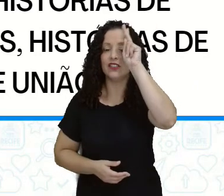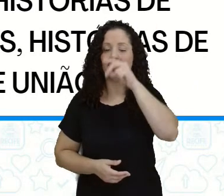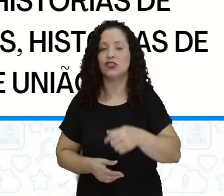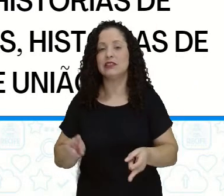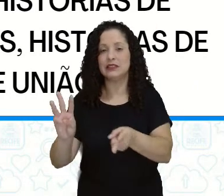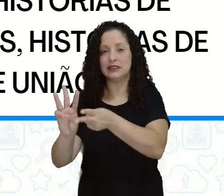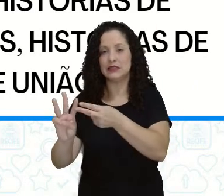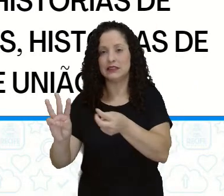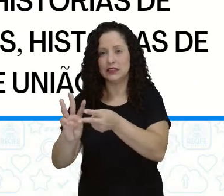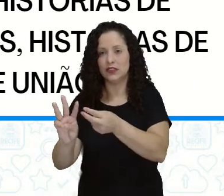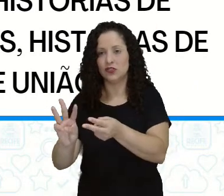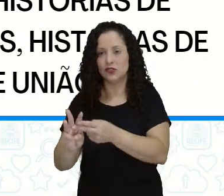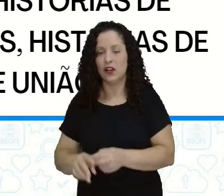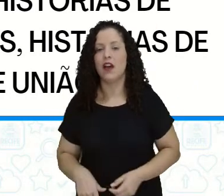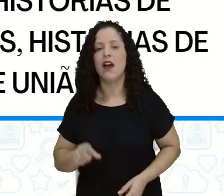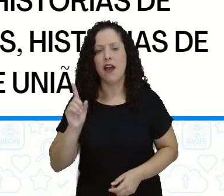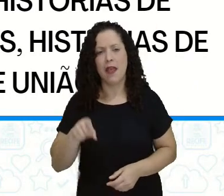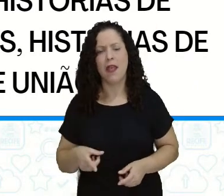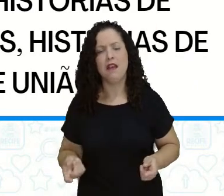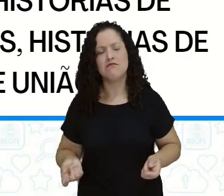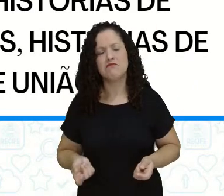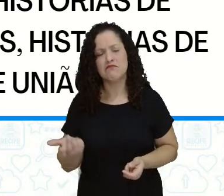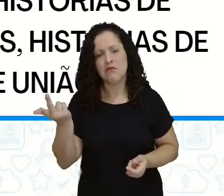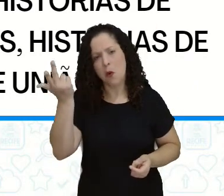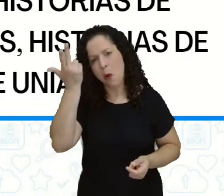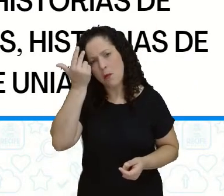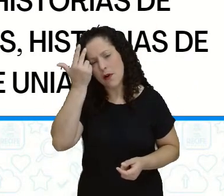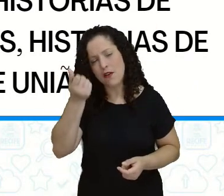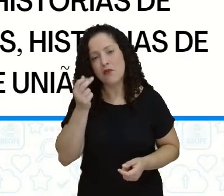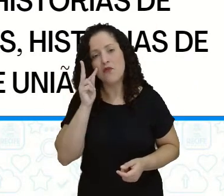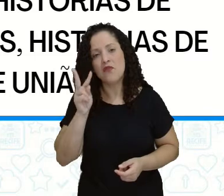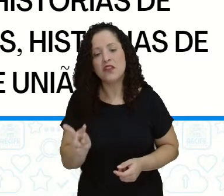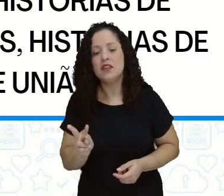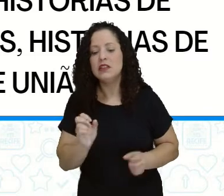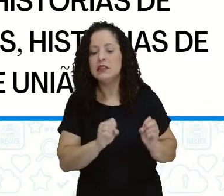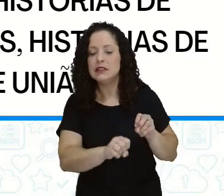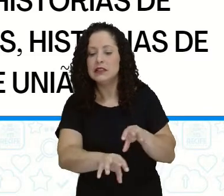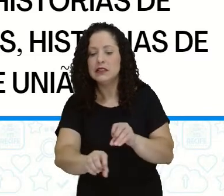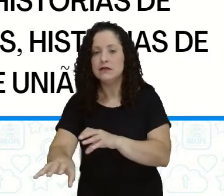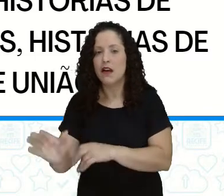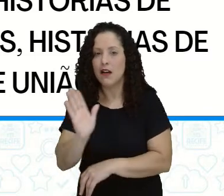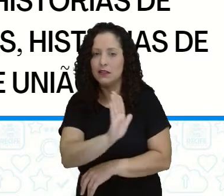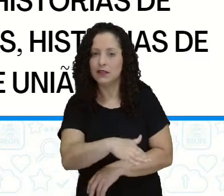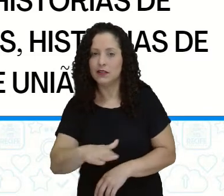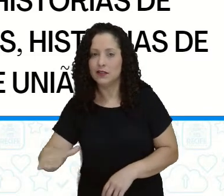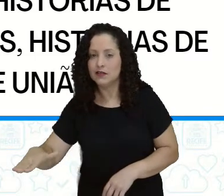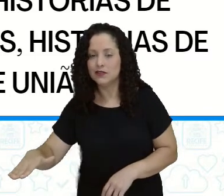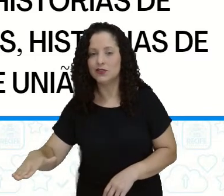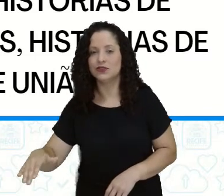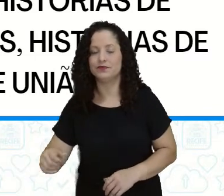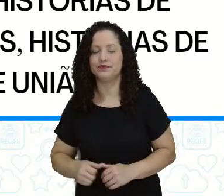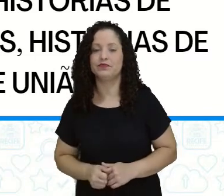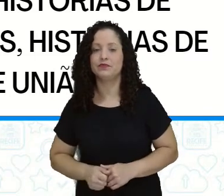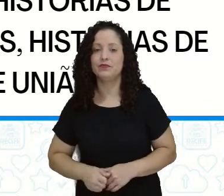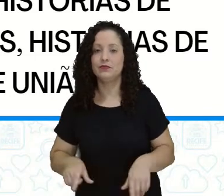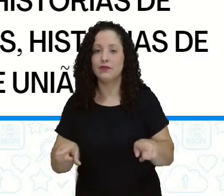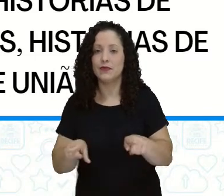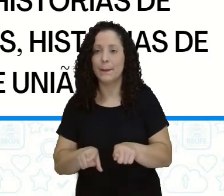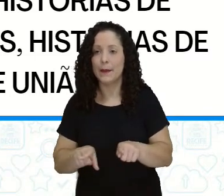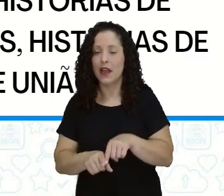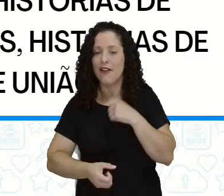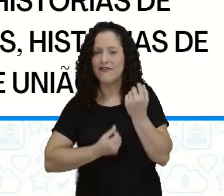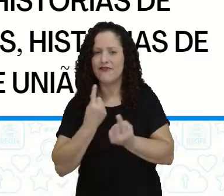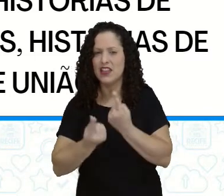também ver as histórias sendo utilizadas na educação de crianças, seja por meio de lição moral ou até do medo.